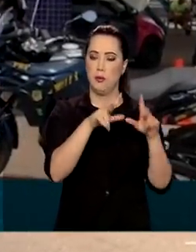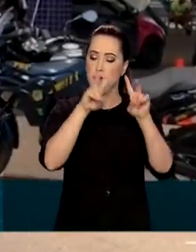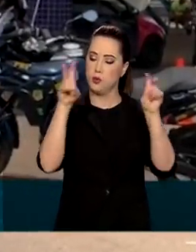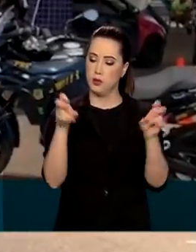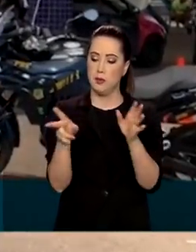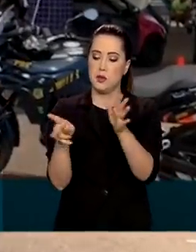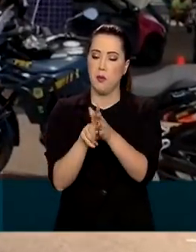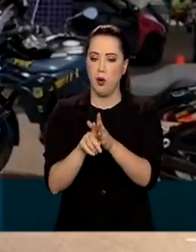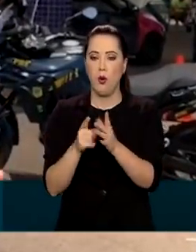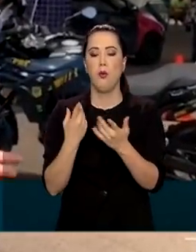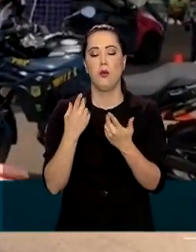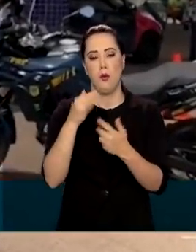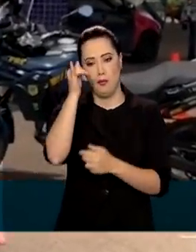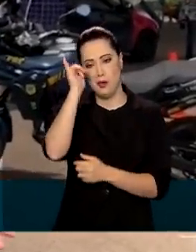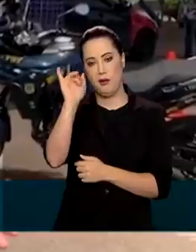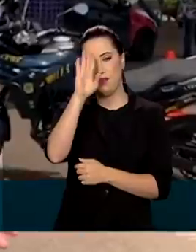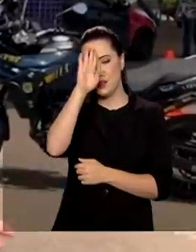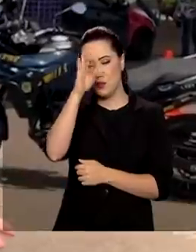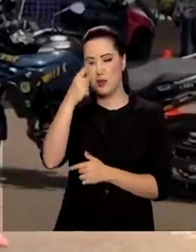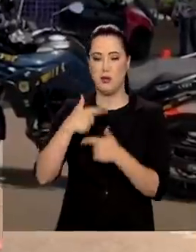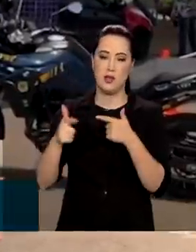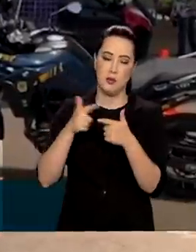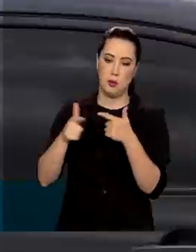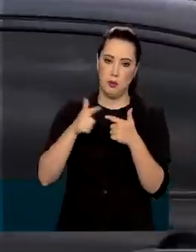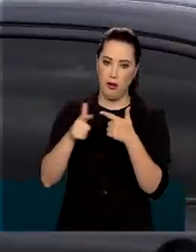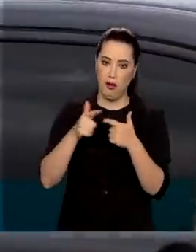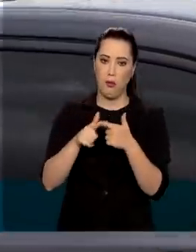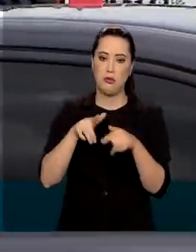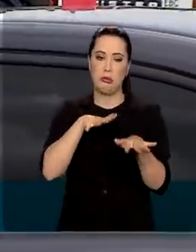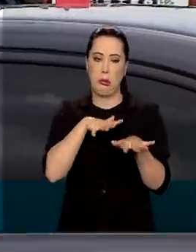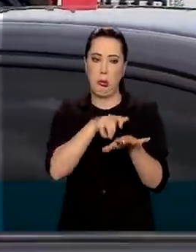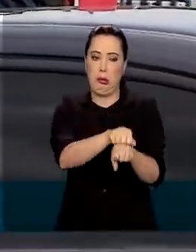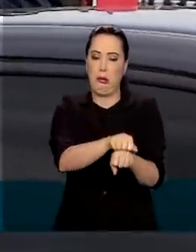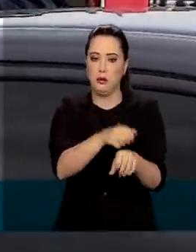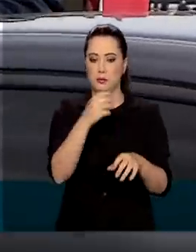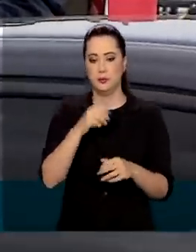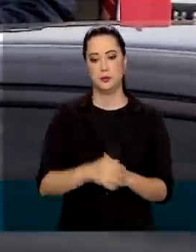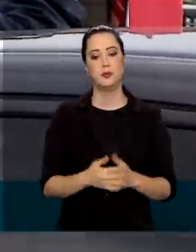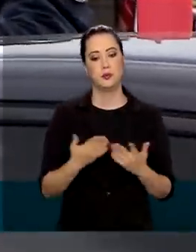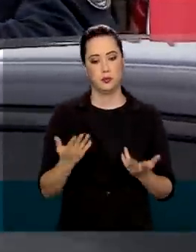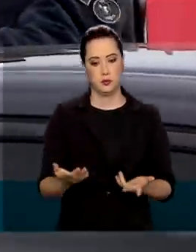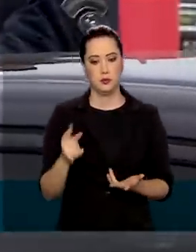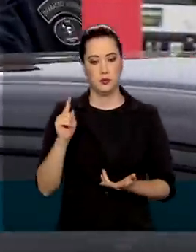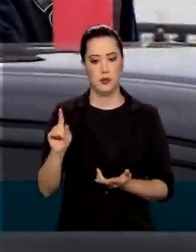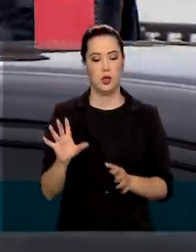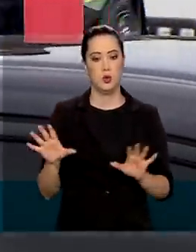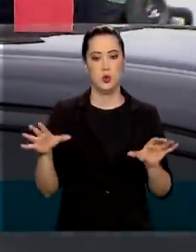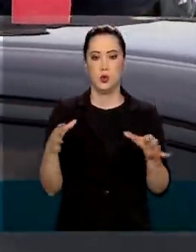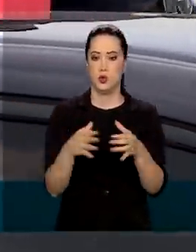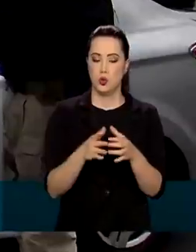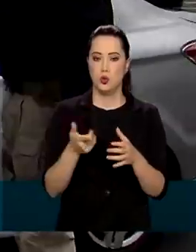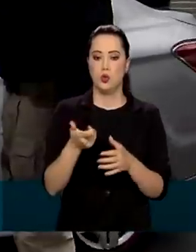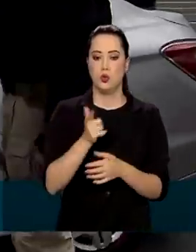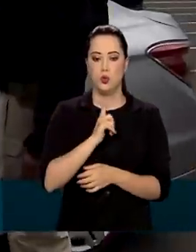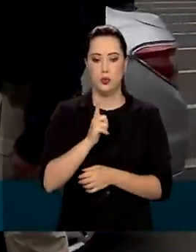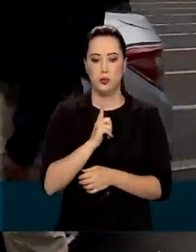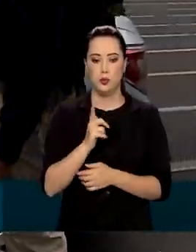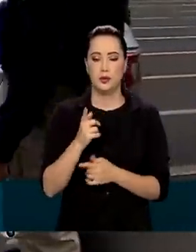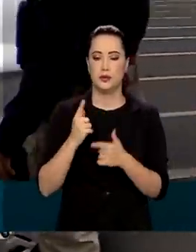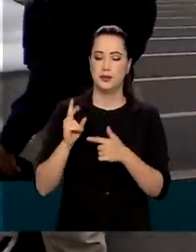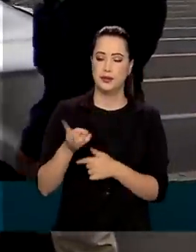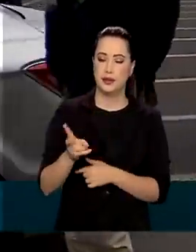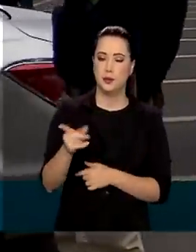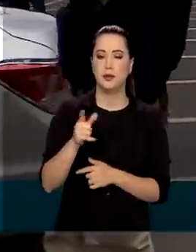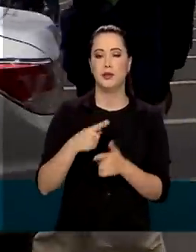para combater as principais causas de acidentes graves. Entre os focos da fiscalização estão a mistura álcool